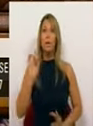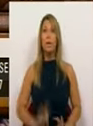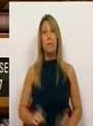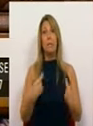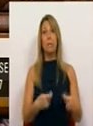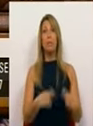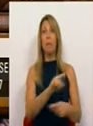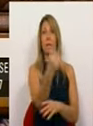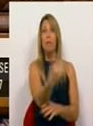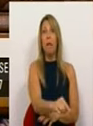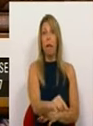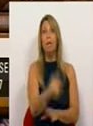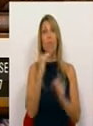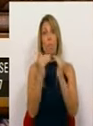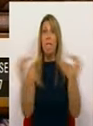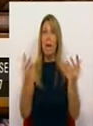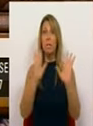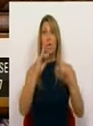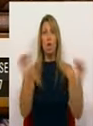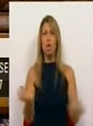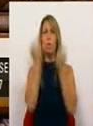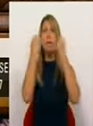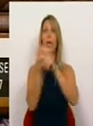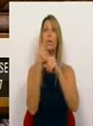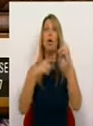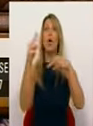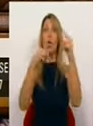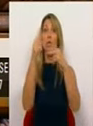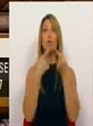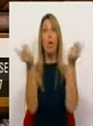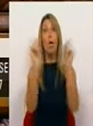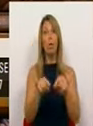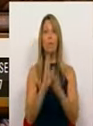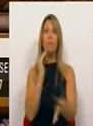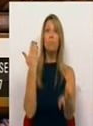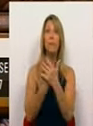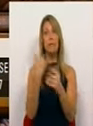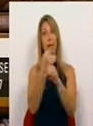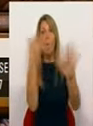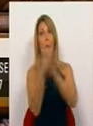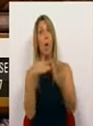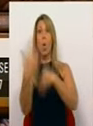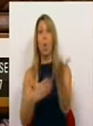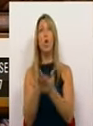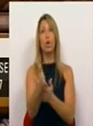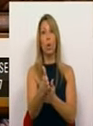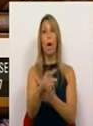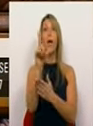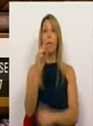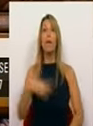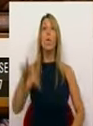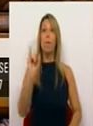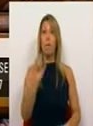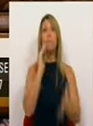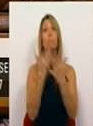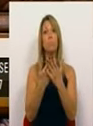a prioridade deve ser a sua sobrevivência, a sua reconstrução e a manutenção dos postos de trabalho. Também no IMI, propuremos isenções